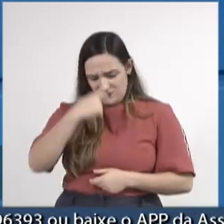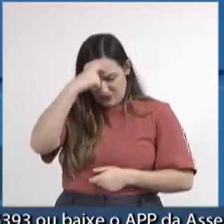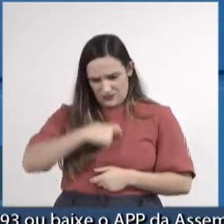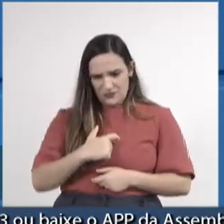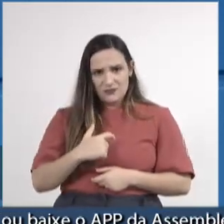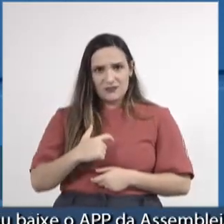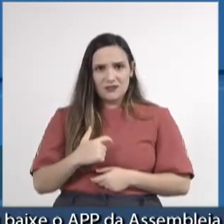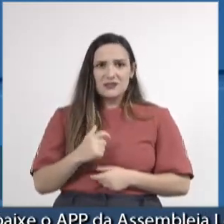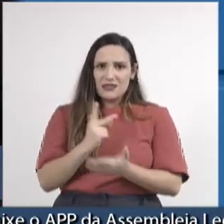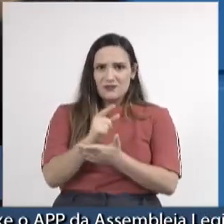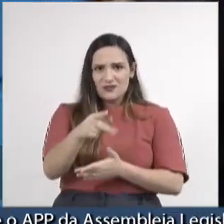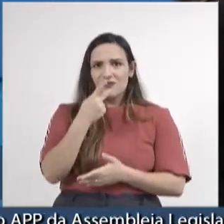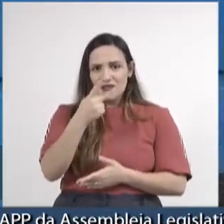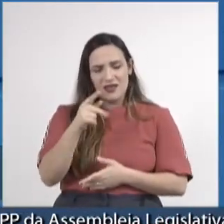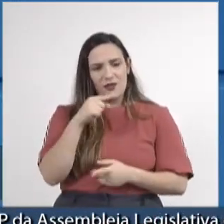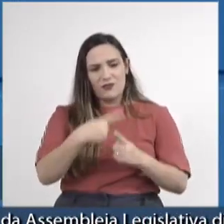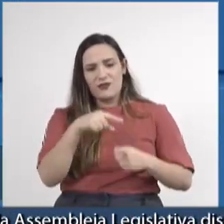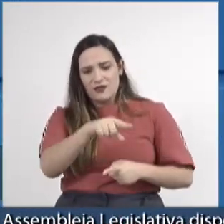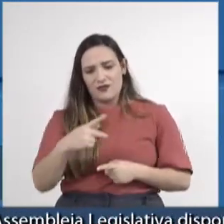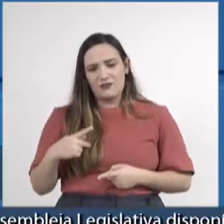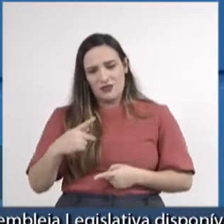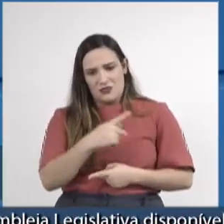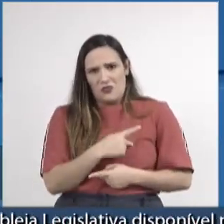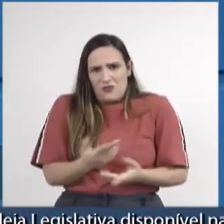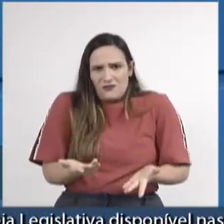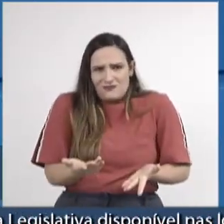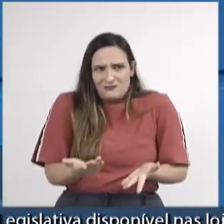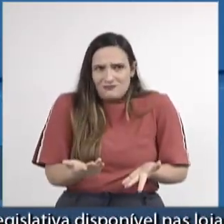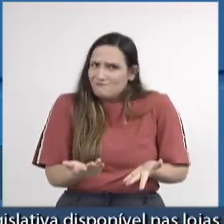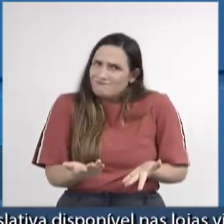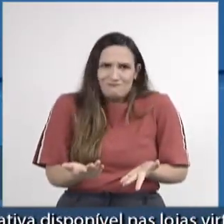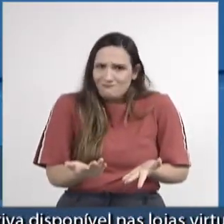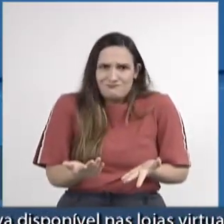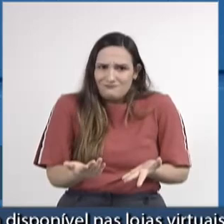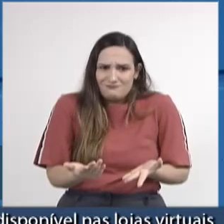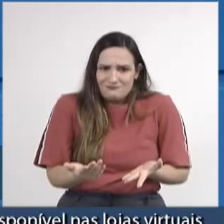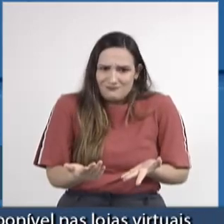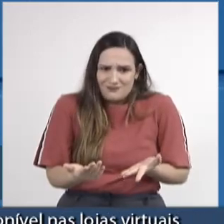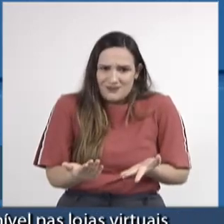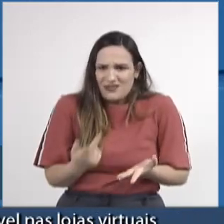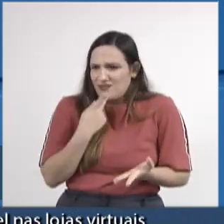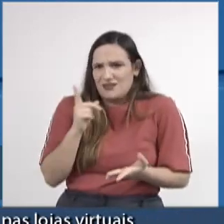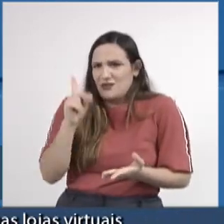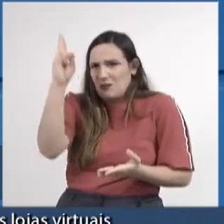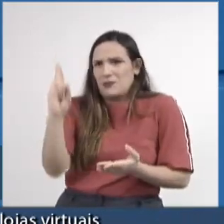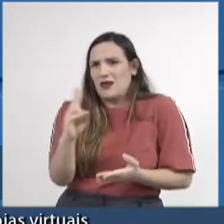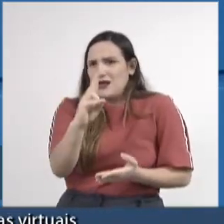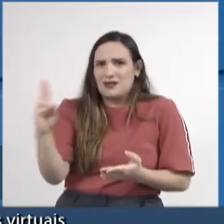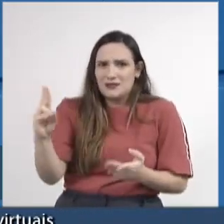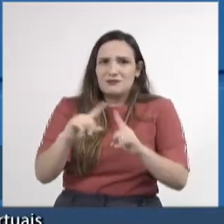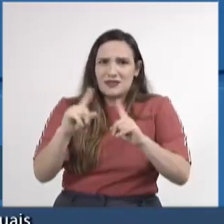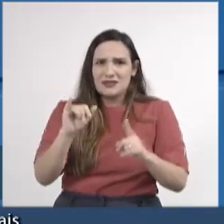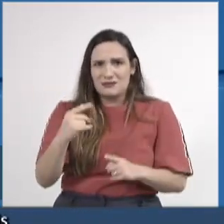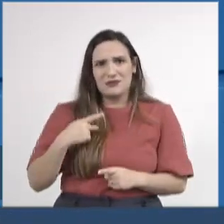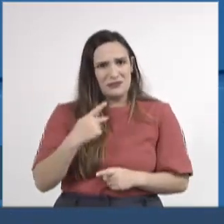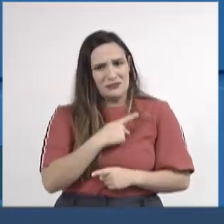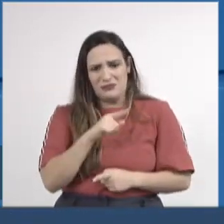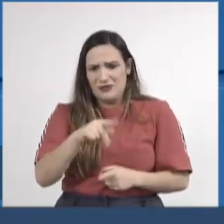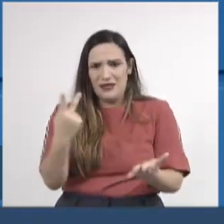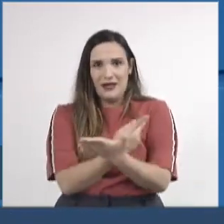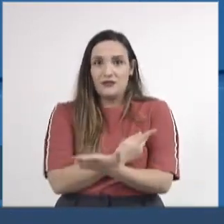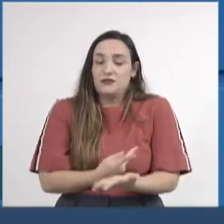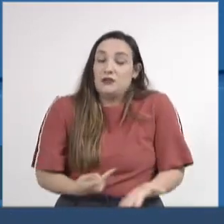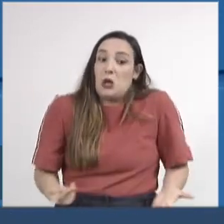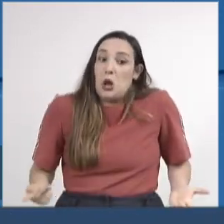que toda vez que o senhor vai falar, fala, o pastor, quer dizer, ninguém fala de padre, ninguém fala... Agora, quando o pastor comete um erro,